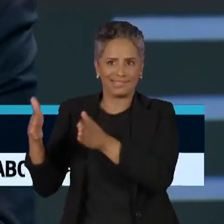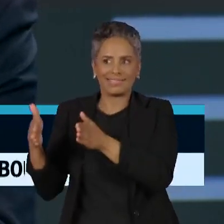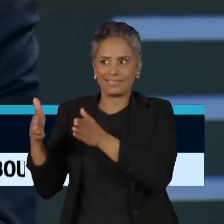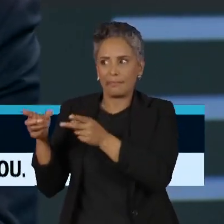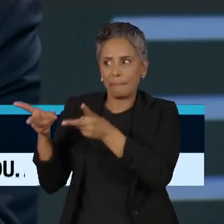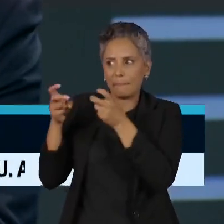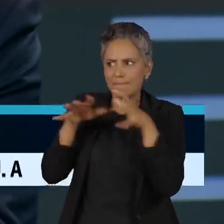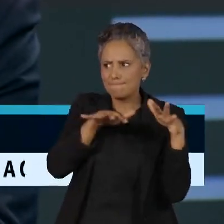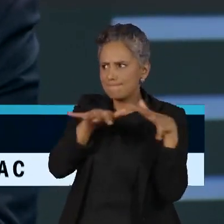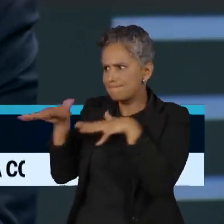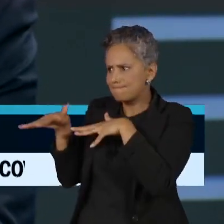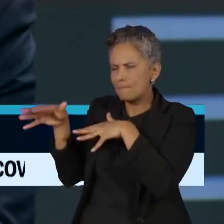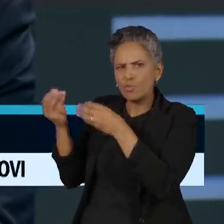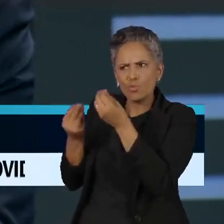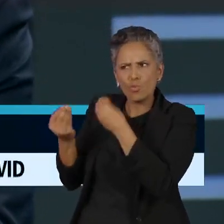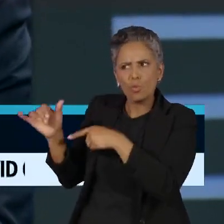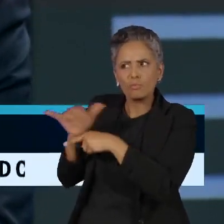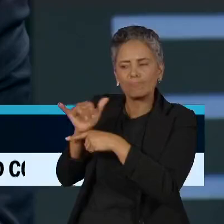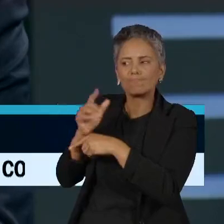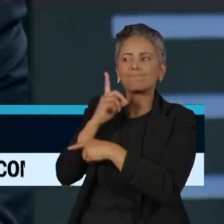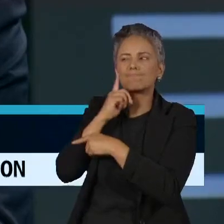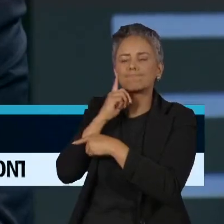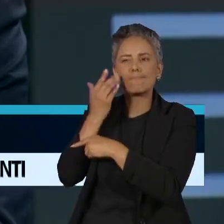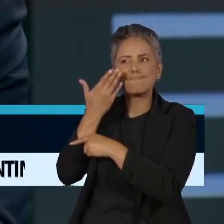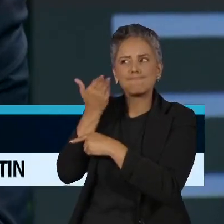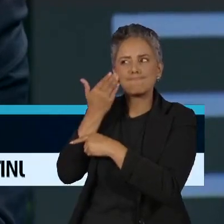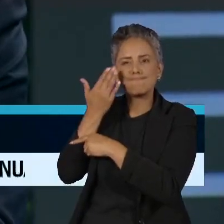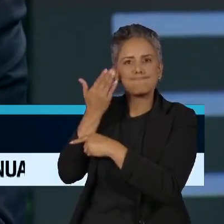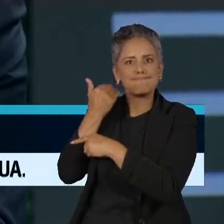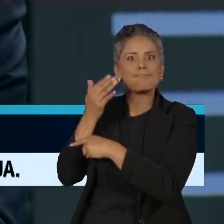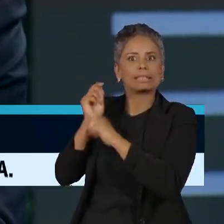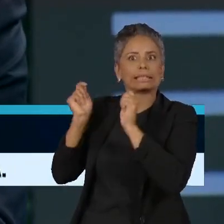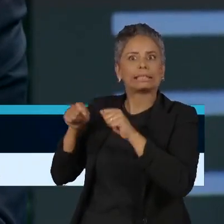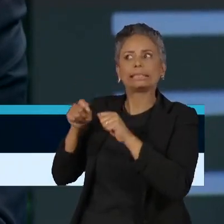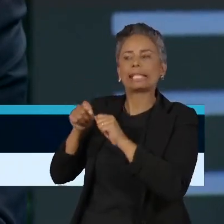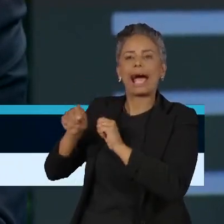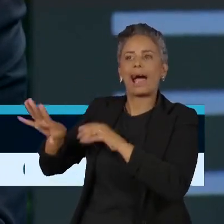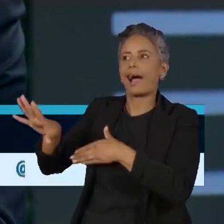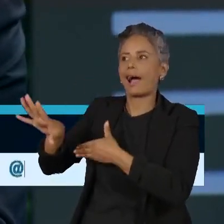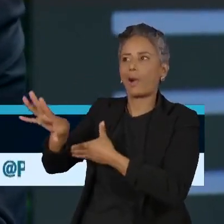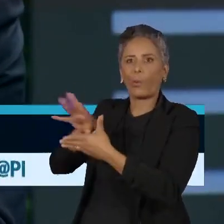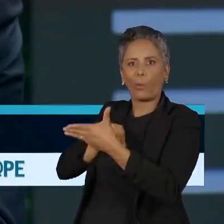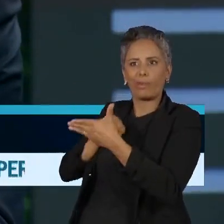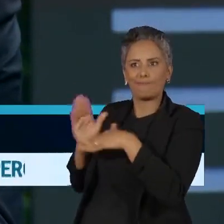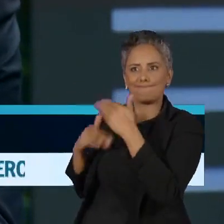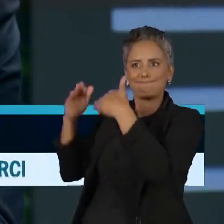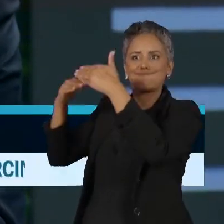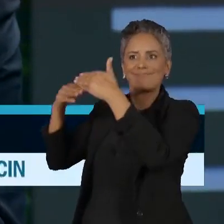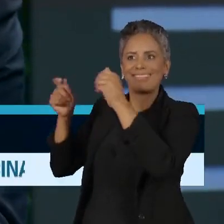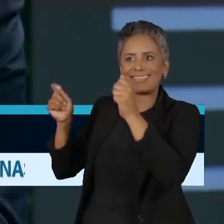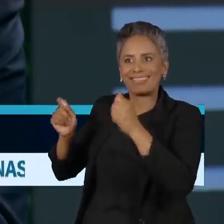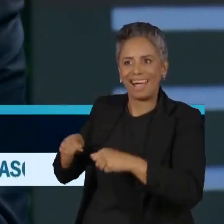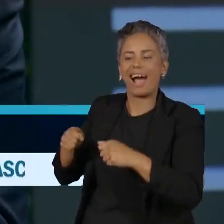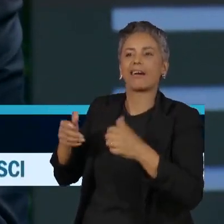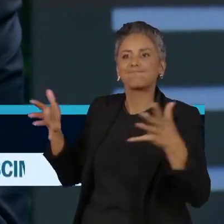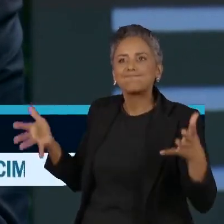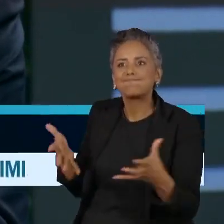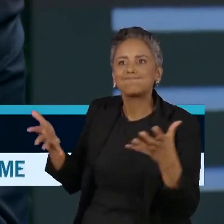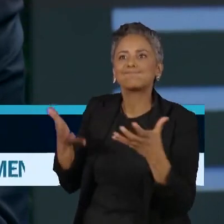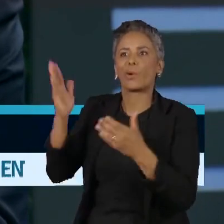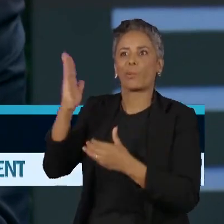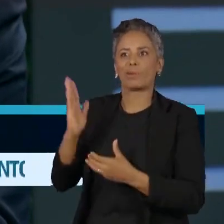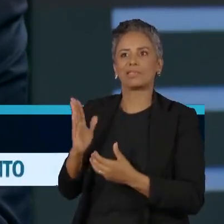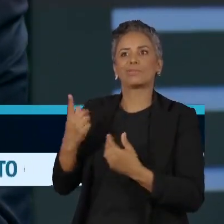na minha opinião, nunca podem abandonar esse tipo de relação e, sempre que possível, incentivar o máximo possível. Inclusive,